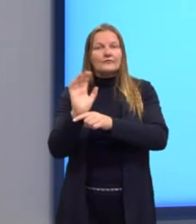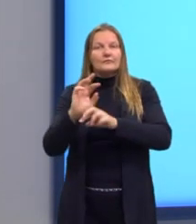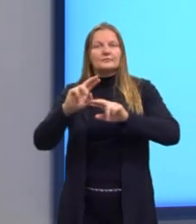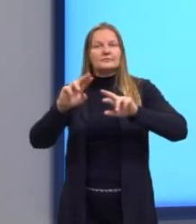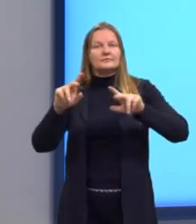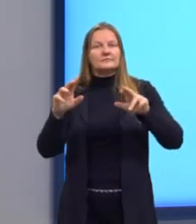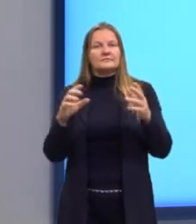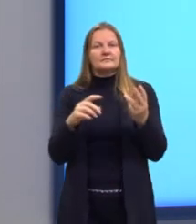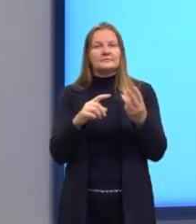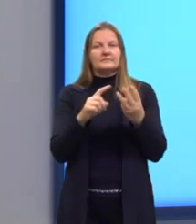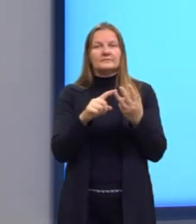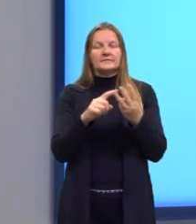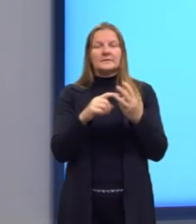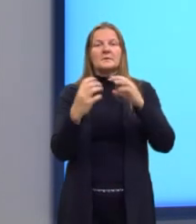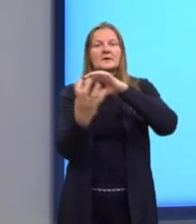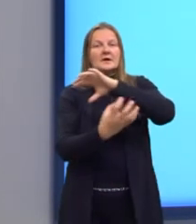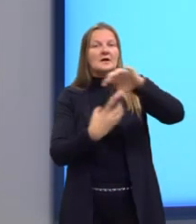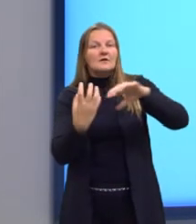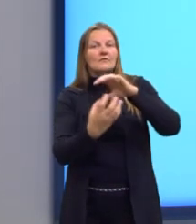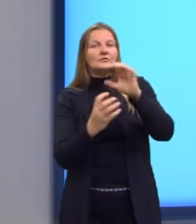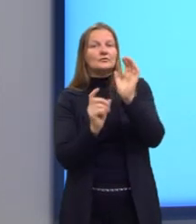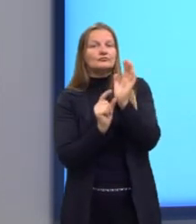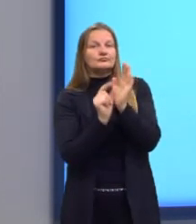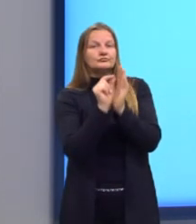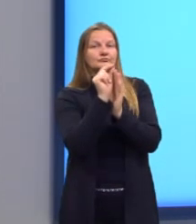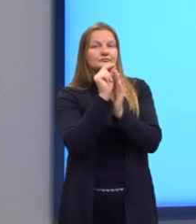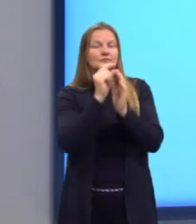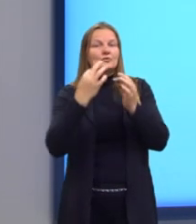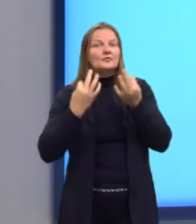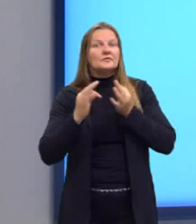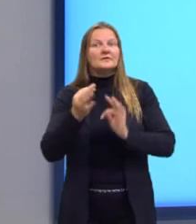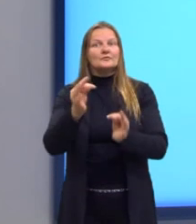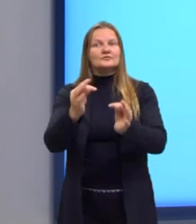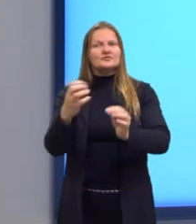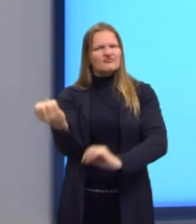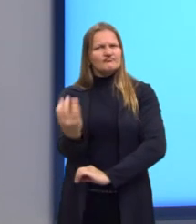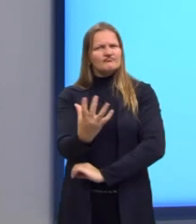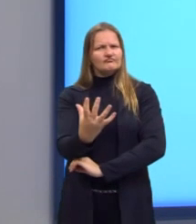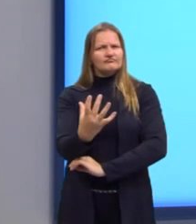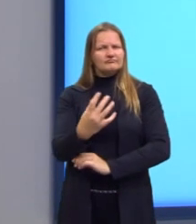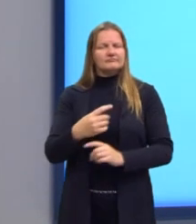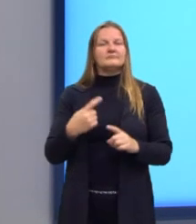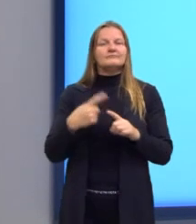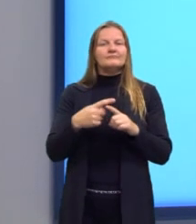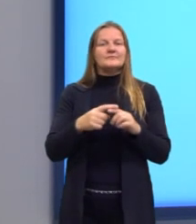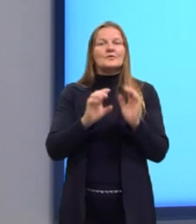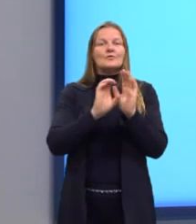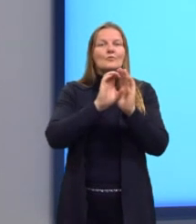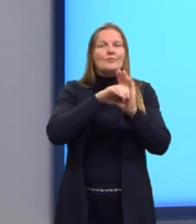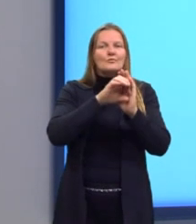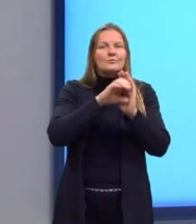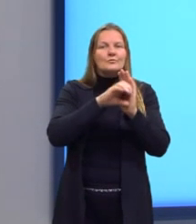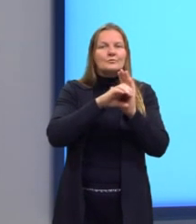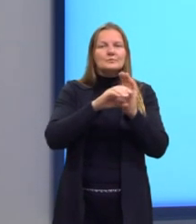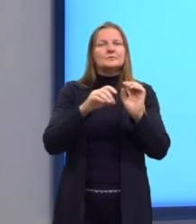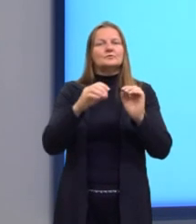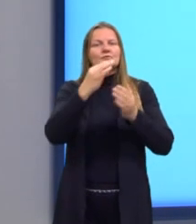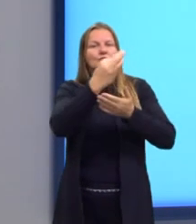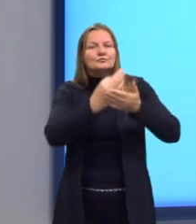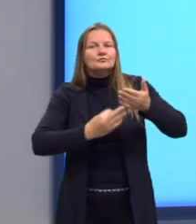da revolução digital como um todo. Então, são conceitos, são